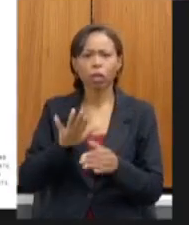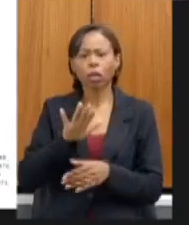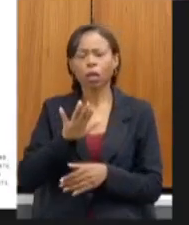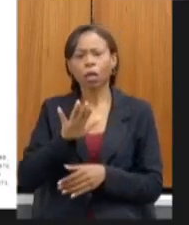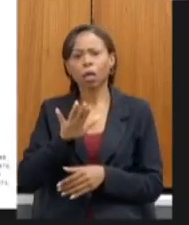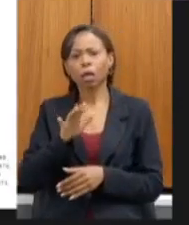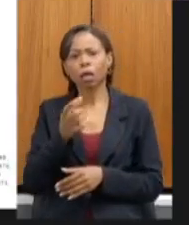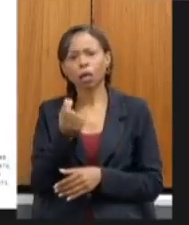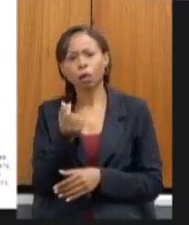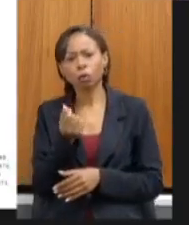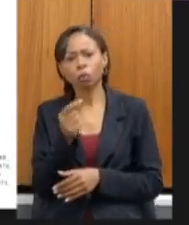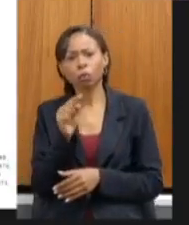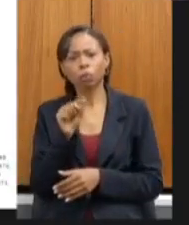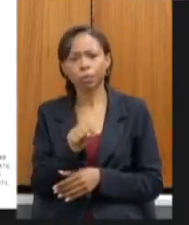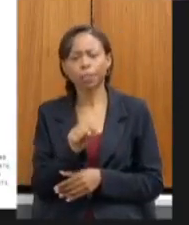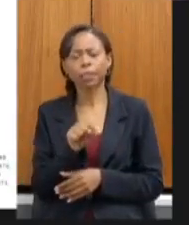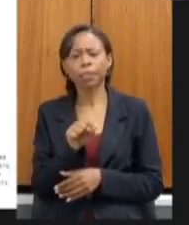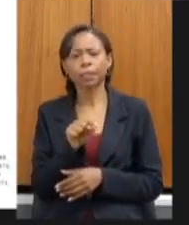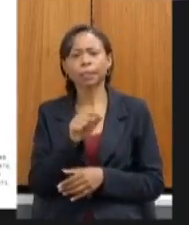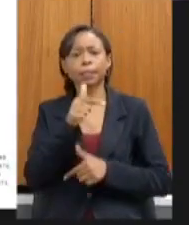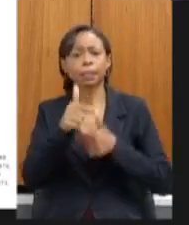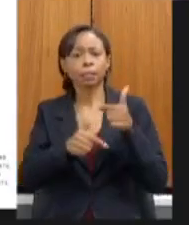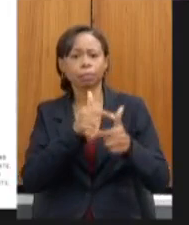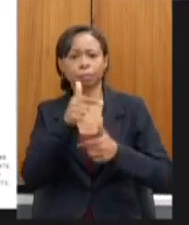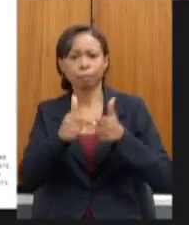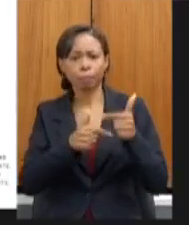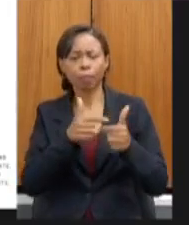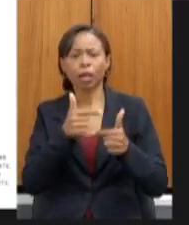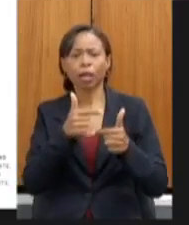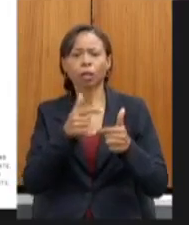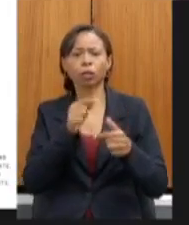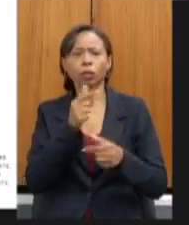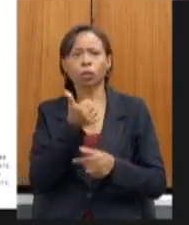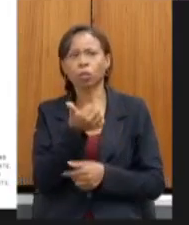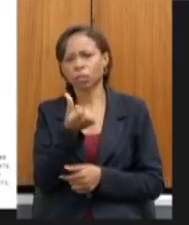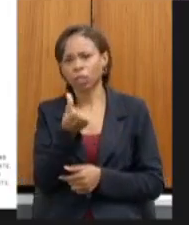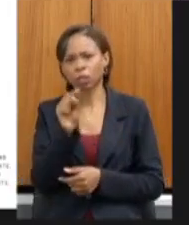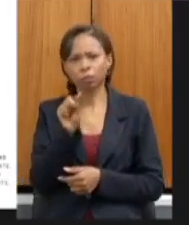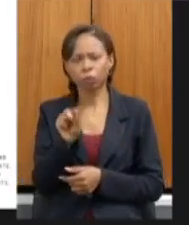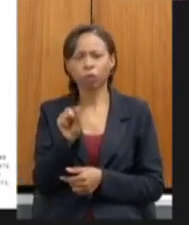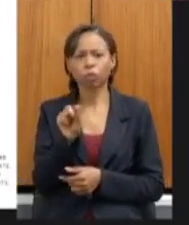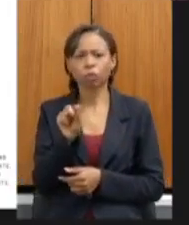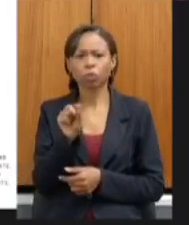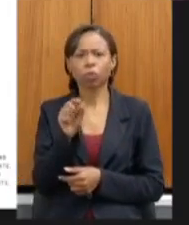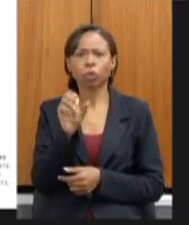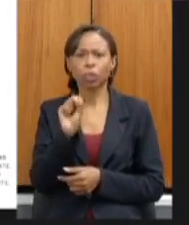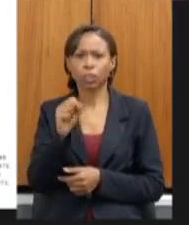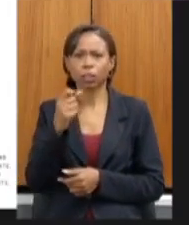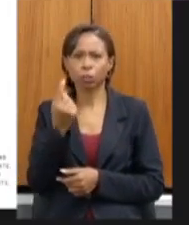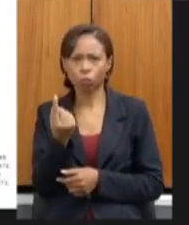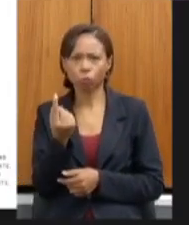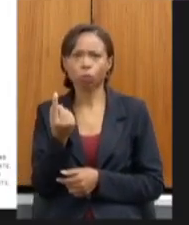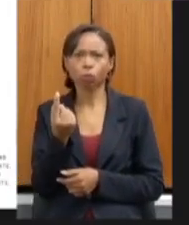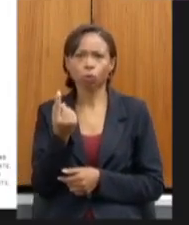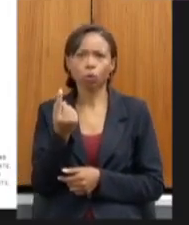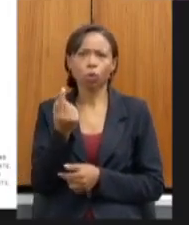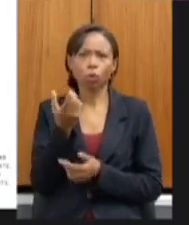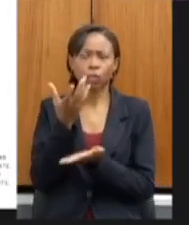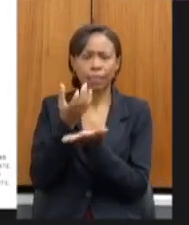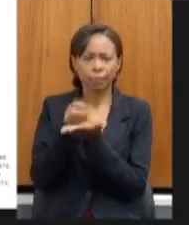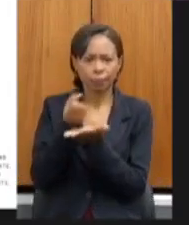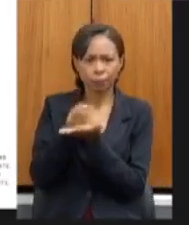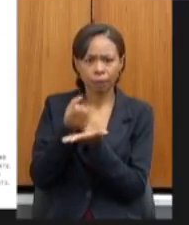aos terabytes que estão aí aos 16.81 terabytes de consumo em relação